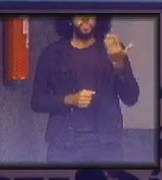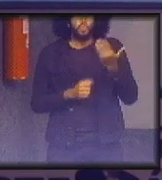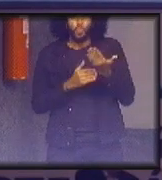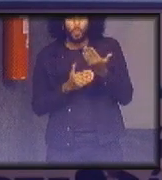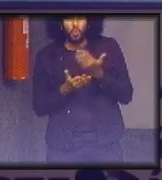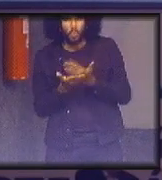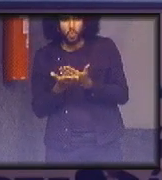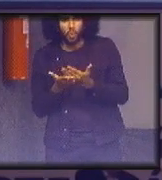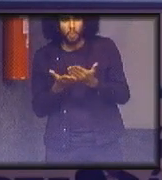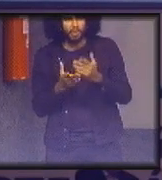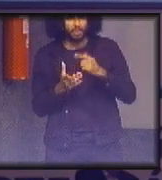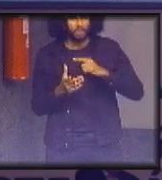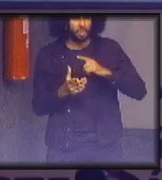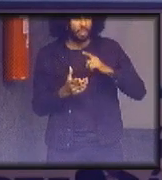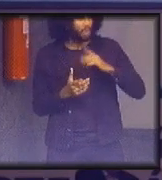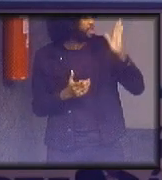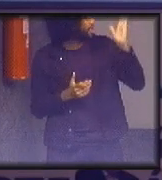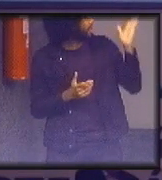tem a carinha disso aqui né